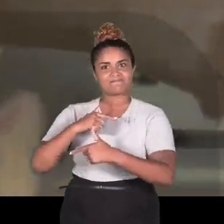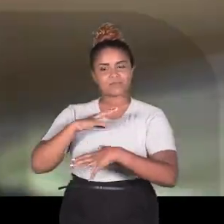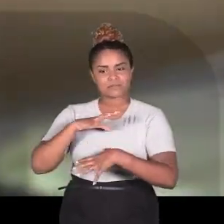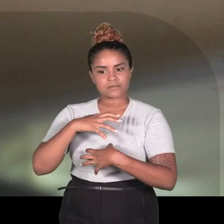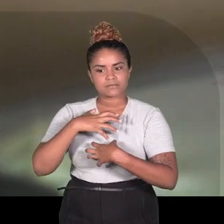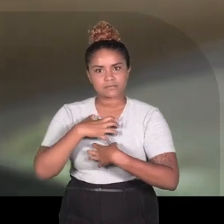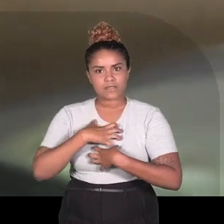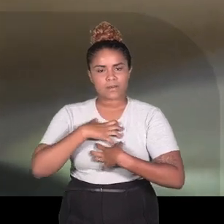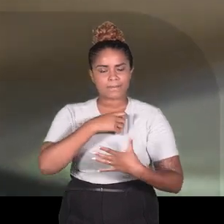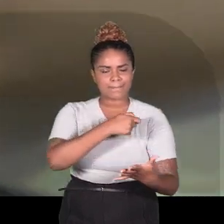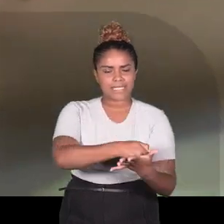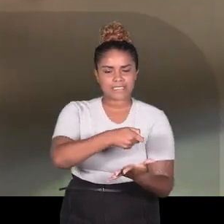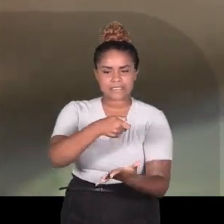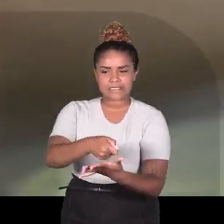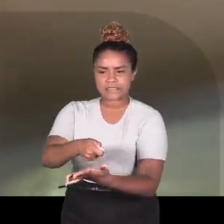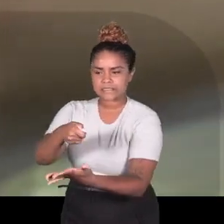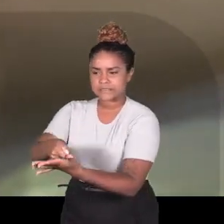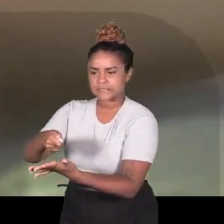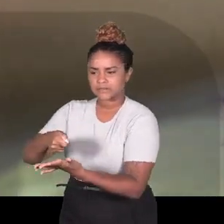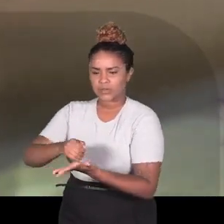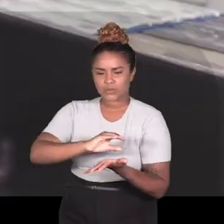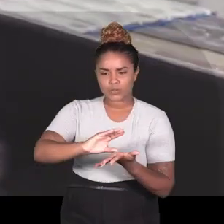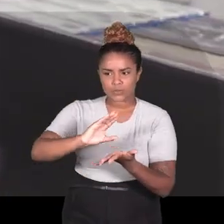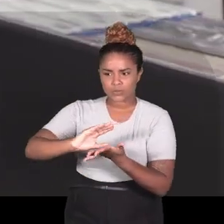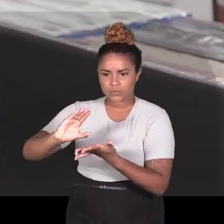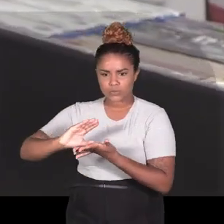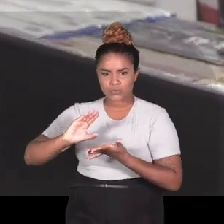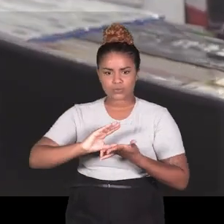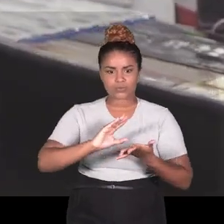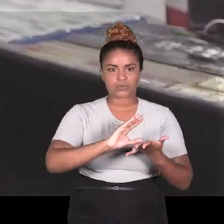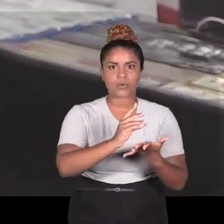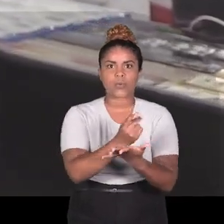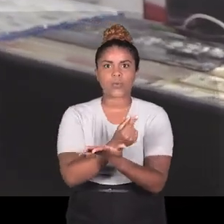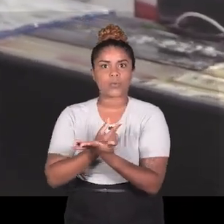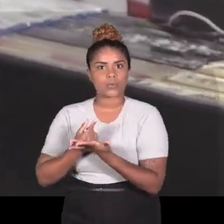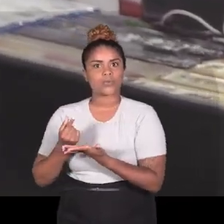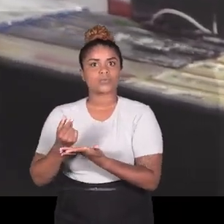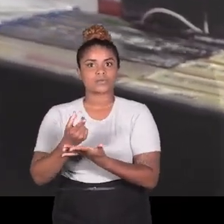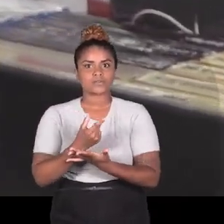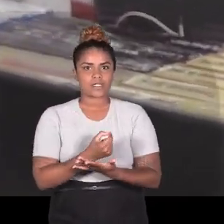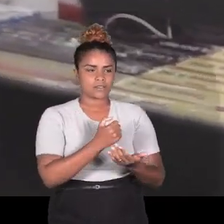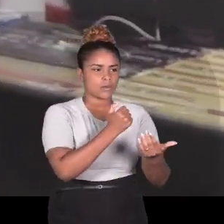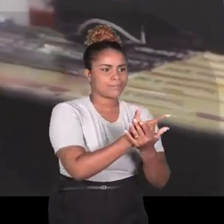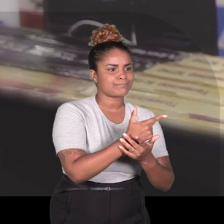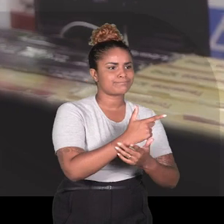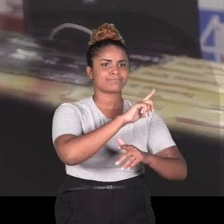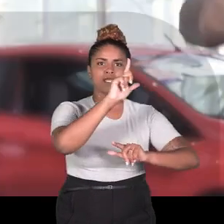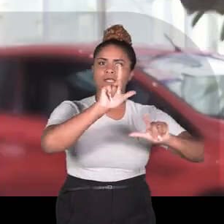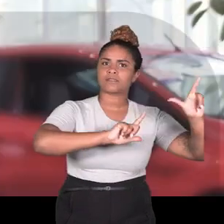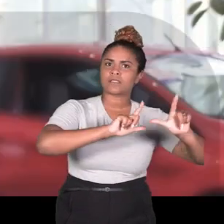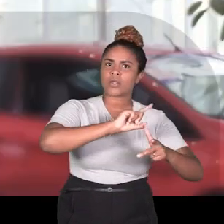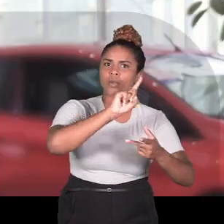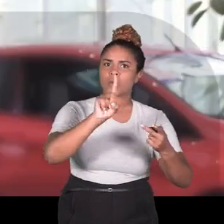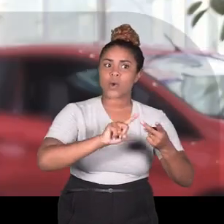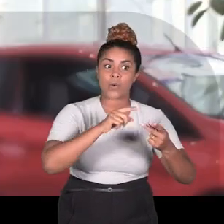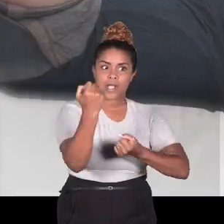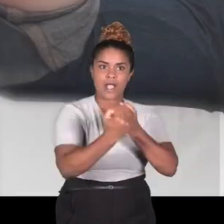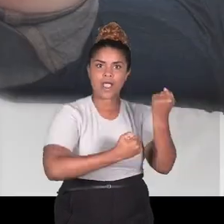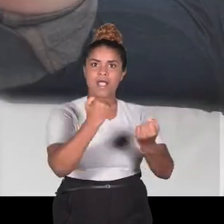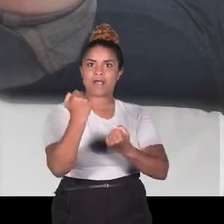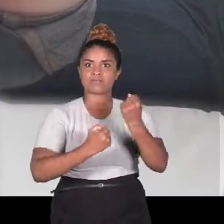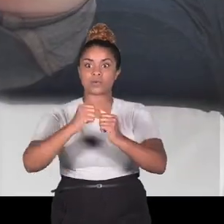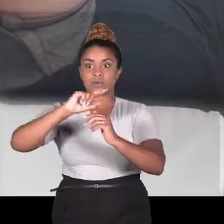Independência é poder pagar as contas. Independência é você ter condição de comprar sua TV, seu